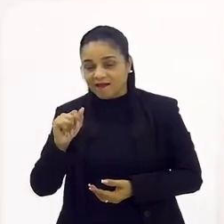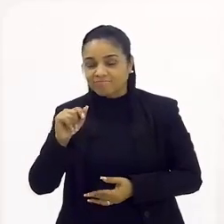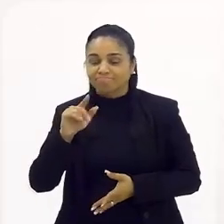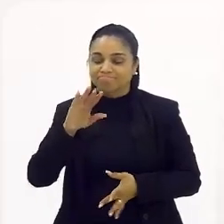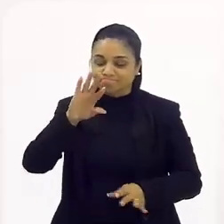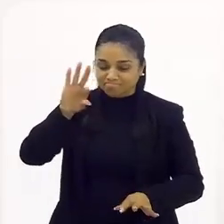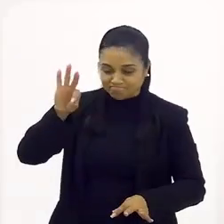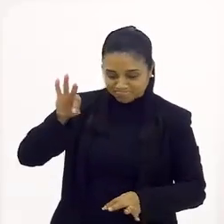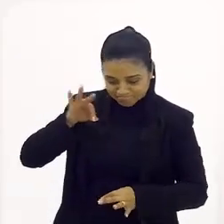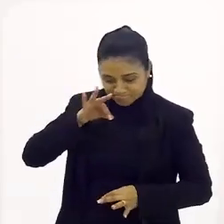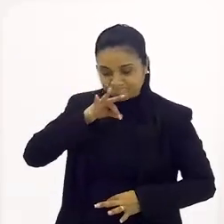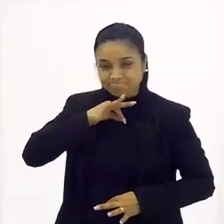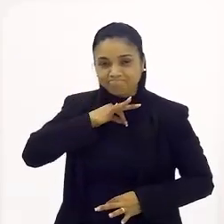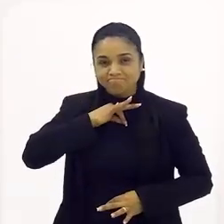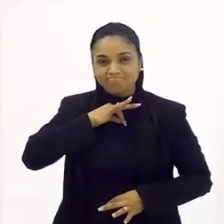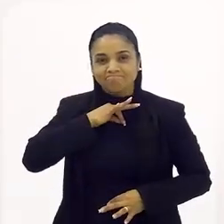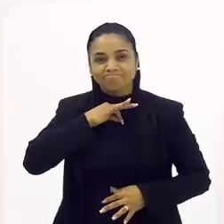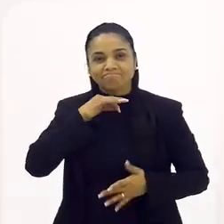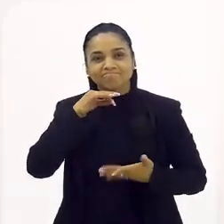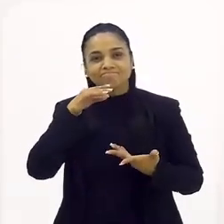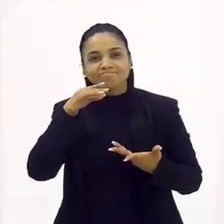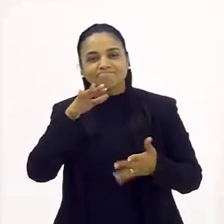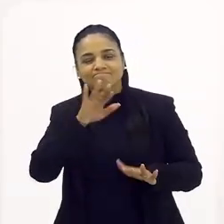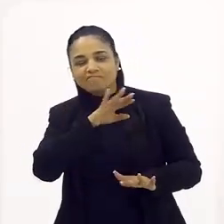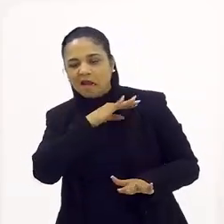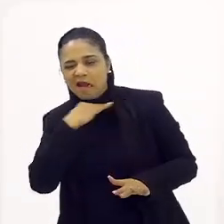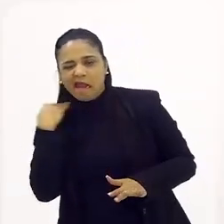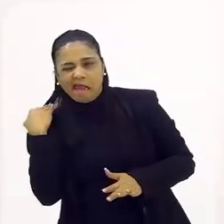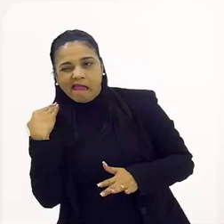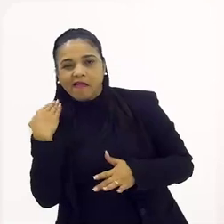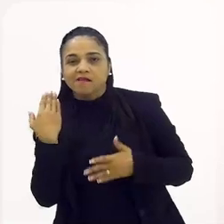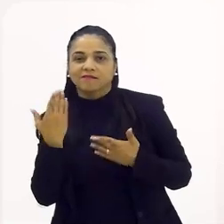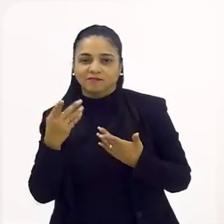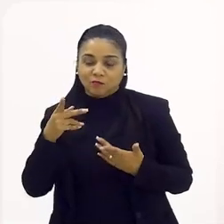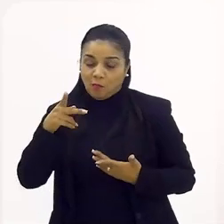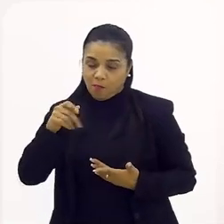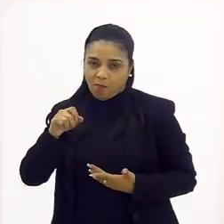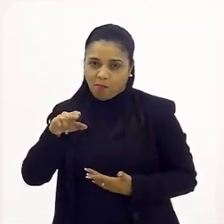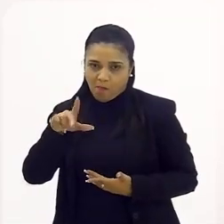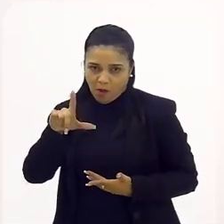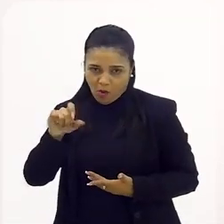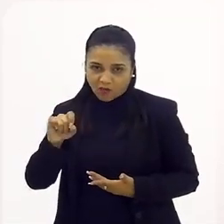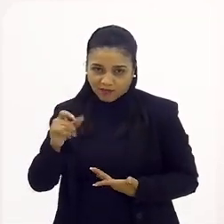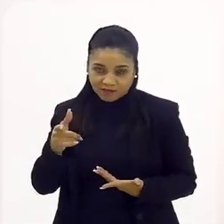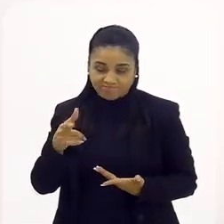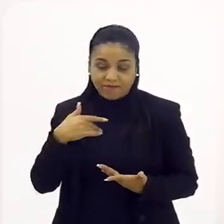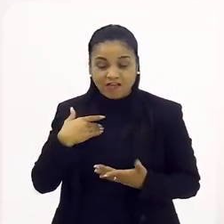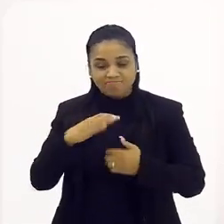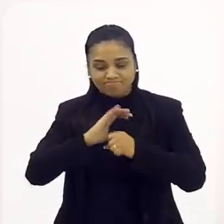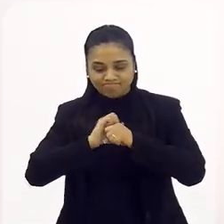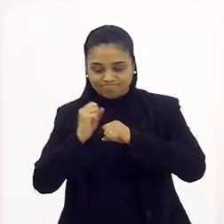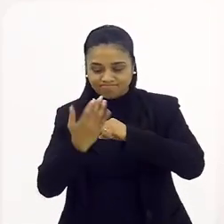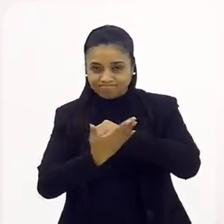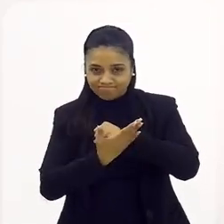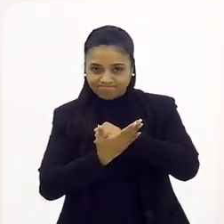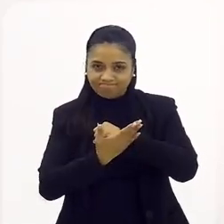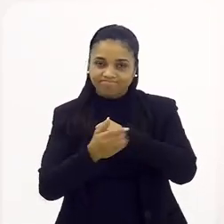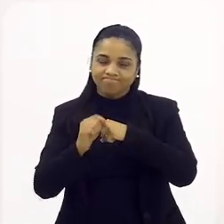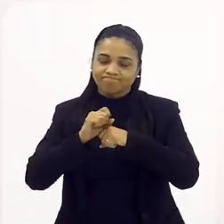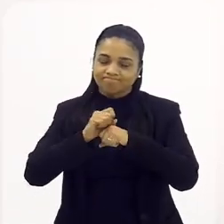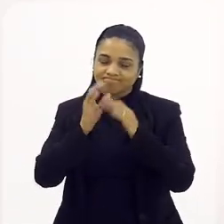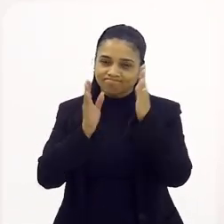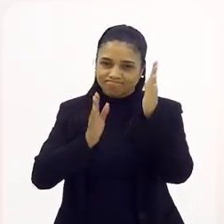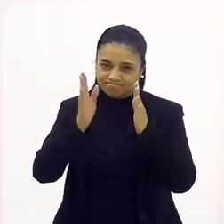iria fazer, né, toda... Quando ele é decapitado, como seria, mas, infelizmente, durante a Covid a gente